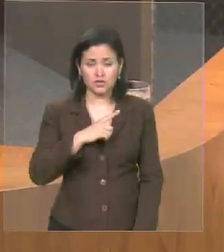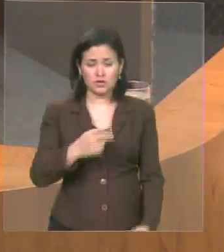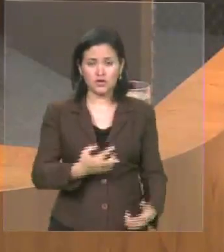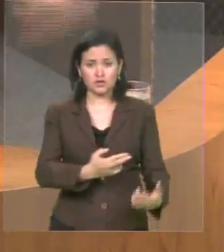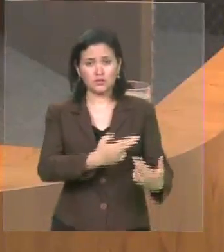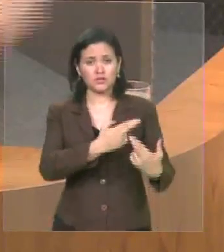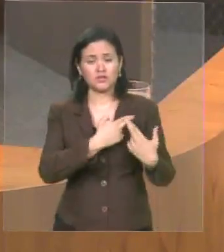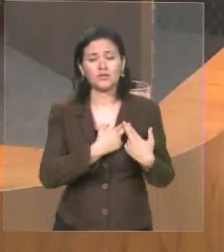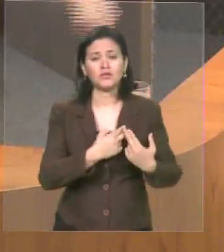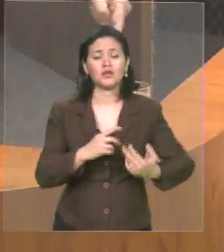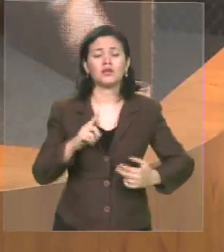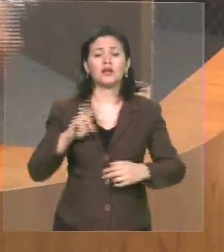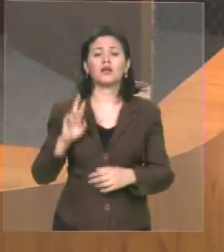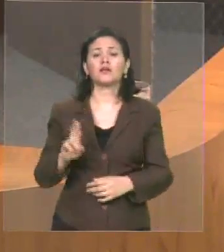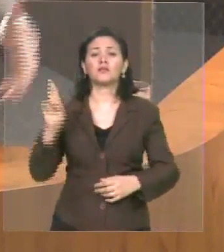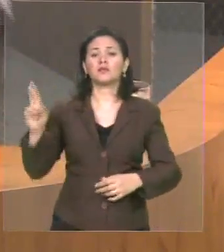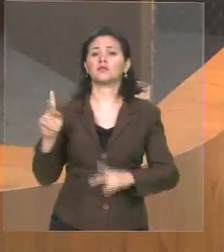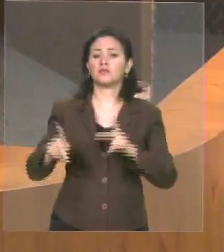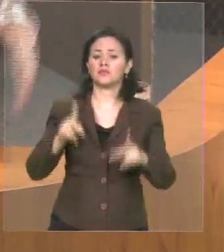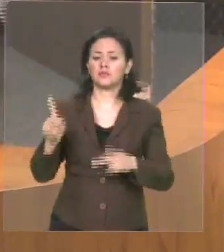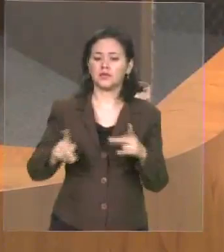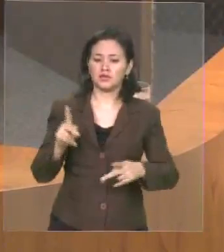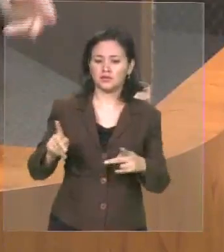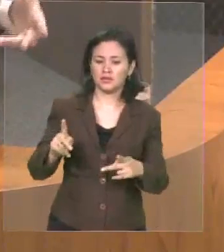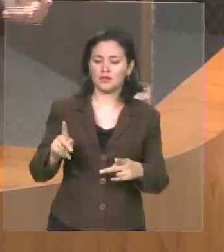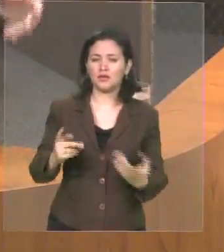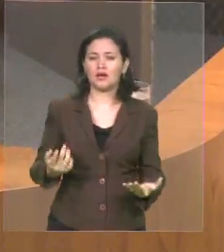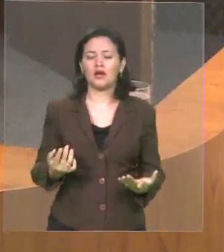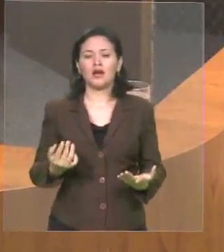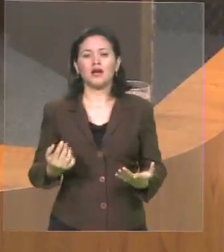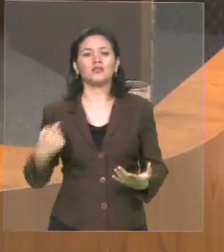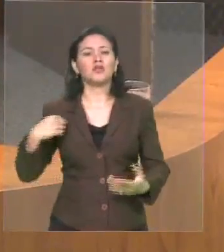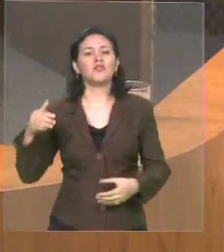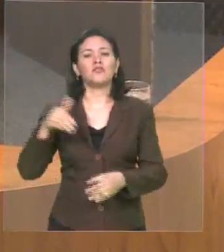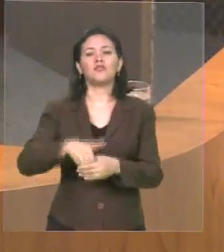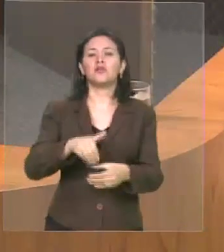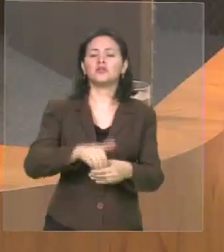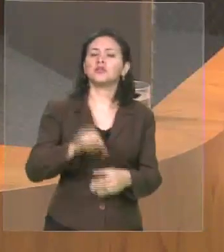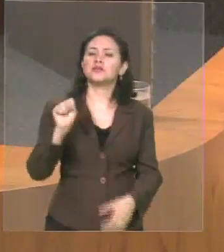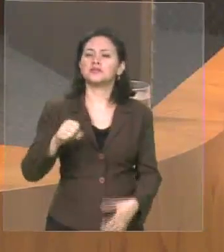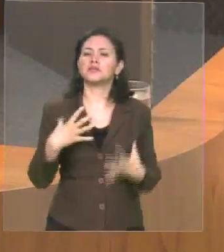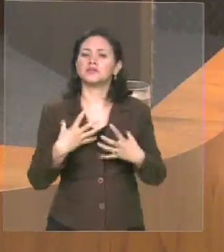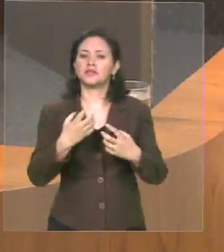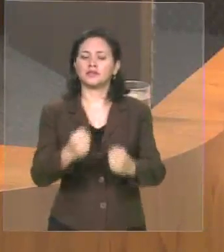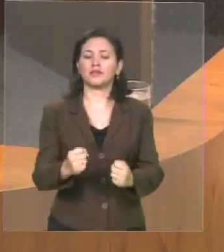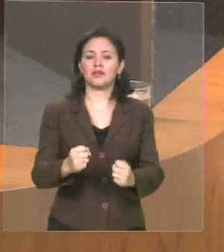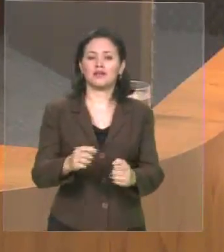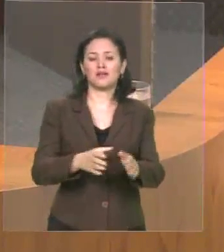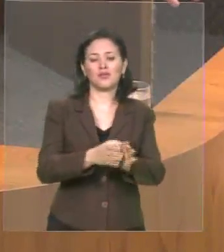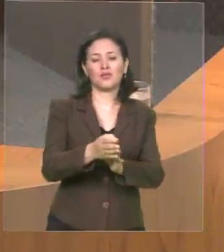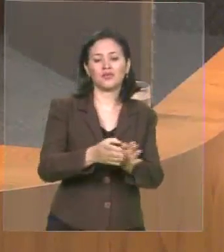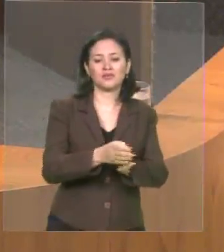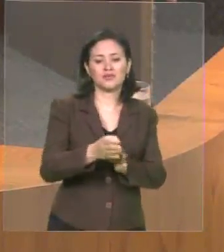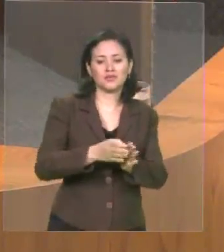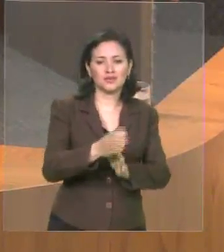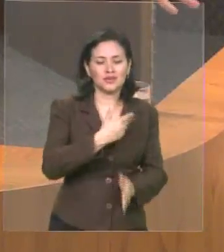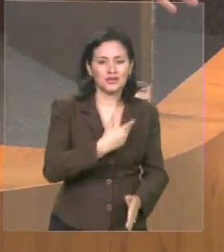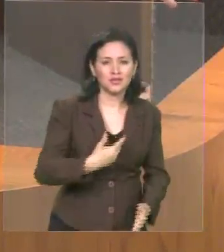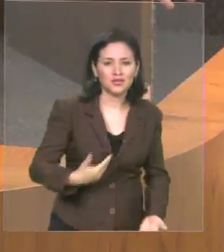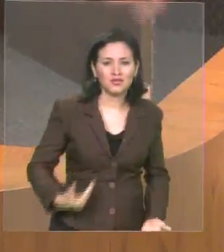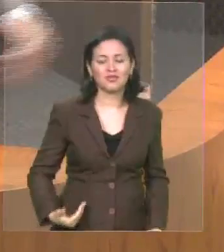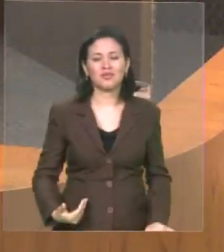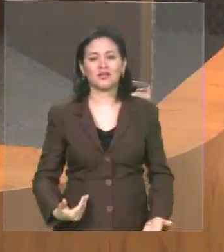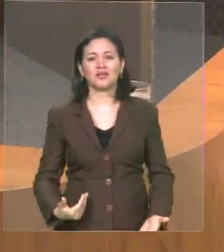Não somos nós aqui que temos representatividade para analisar, para discutir, para fazer audícia pública, ou é um conselho criado pelo governo. É equivocado. É